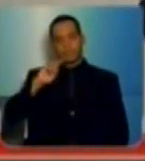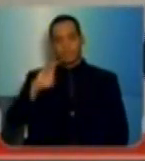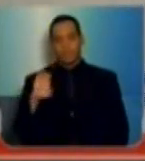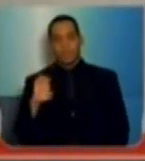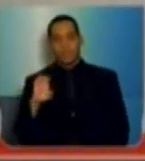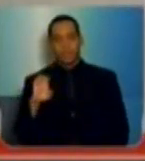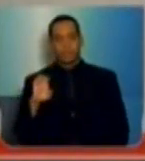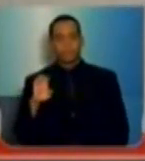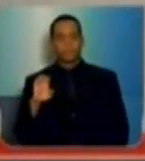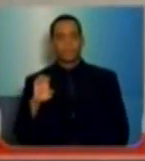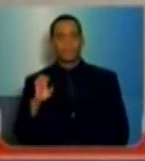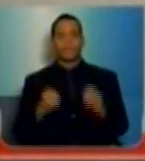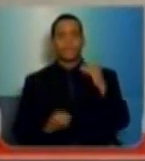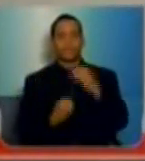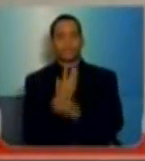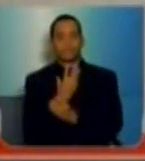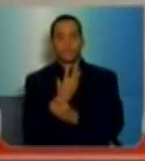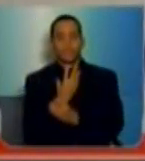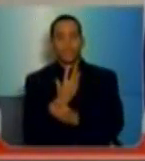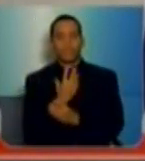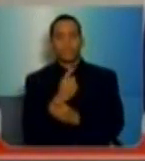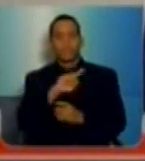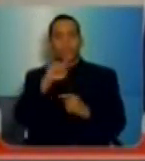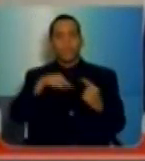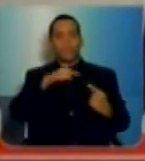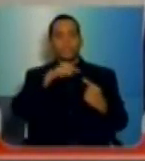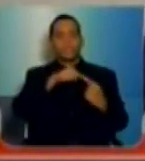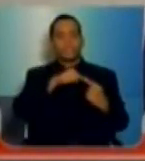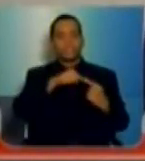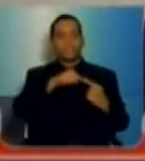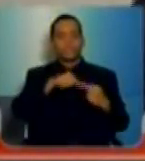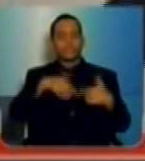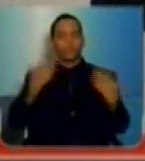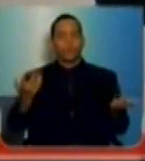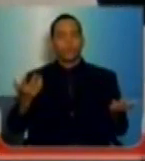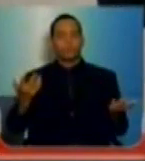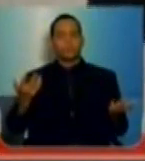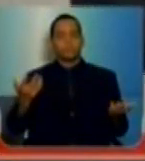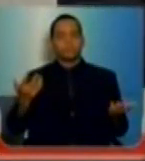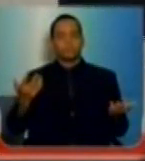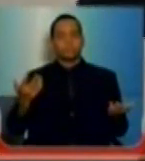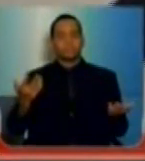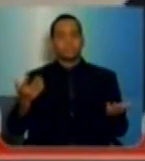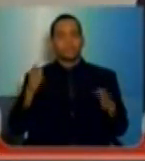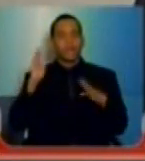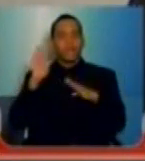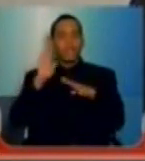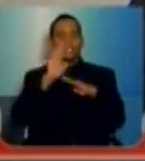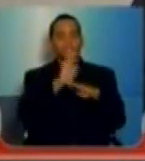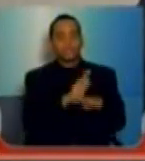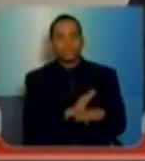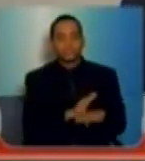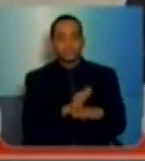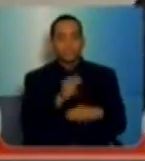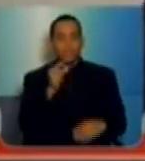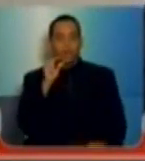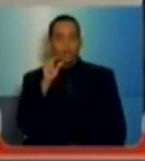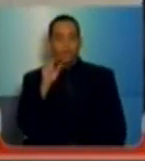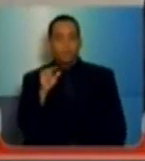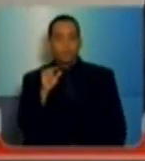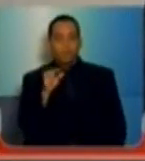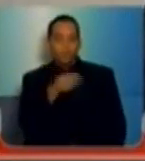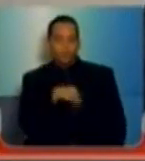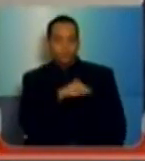há alguns anos atrás, ele tem como objetivo geral compensar pelo menos uma parte dos